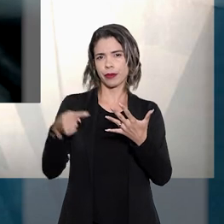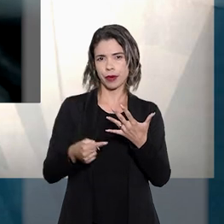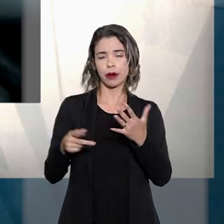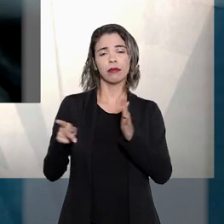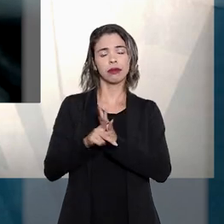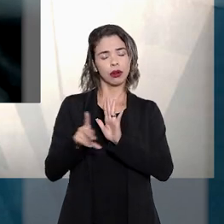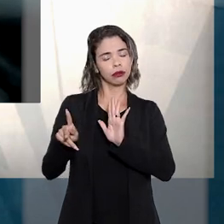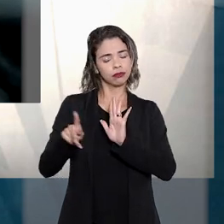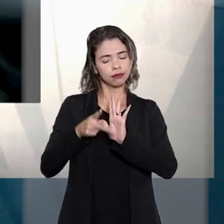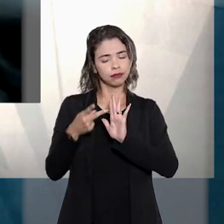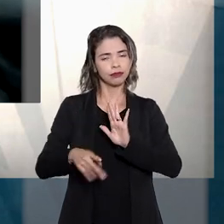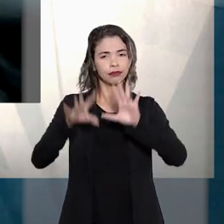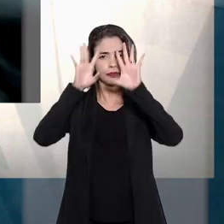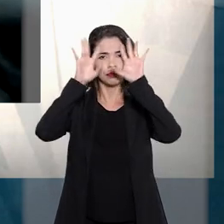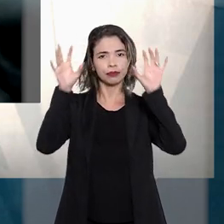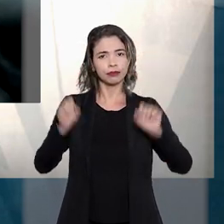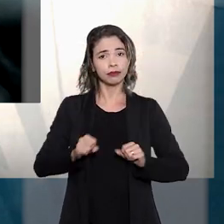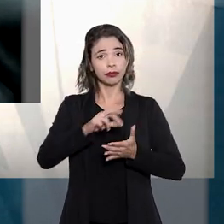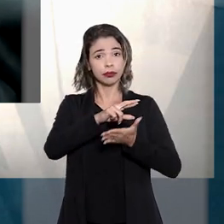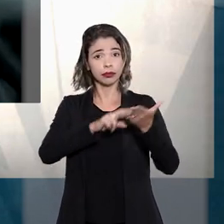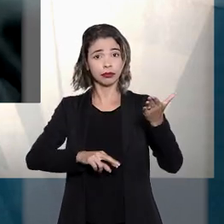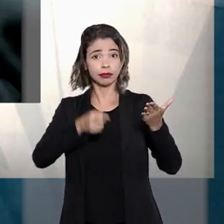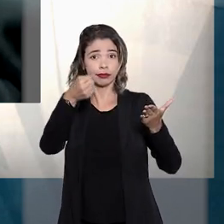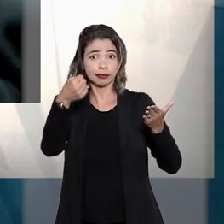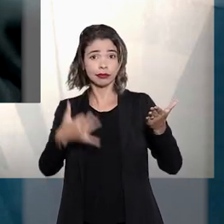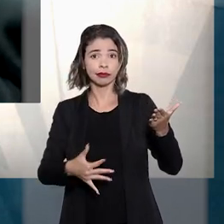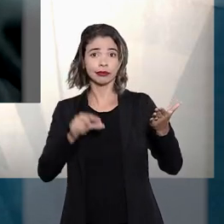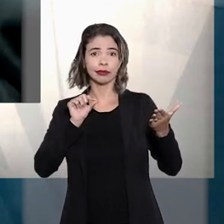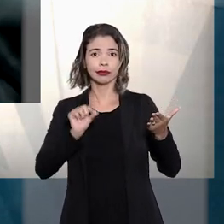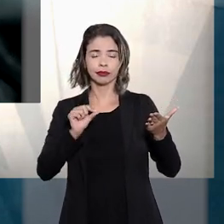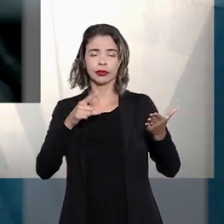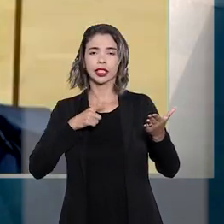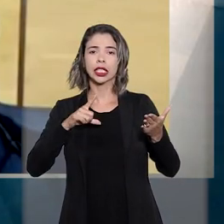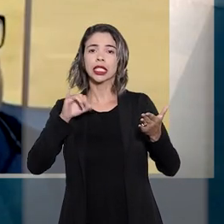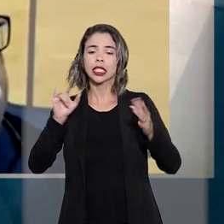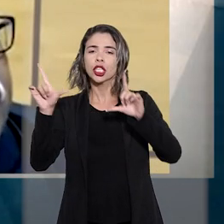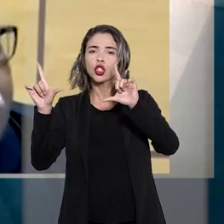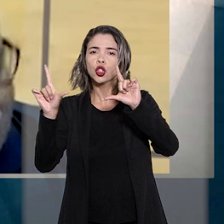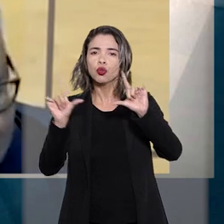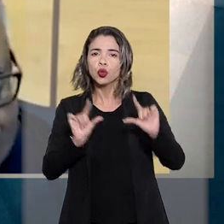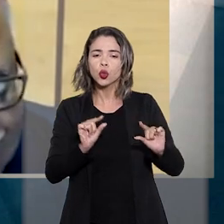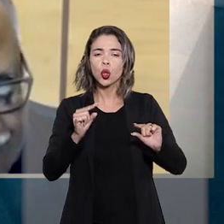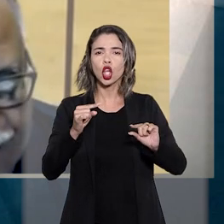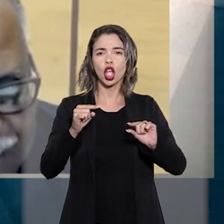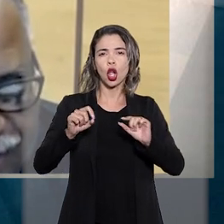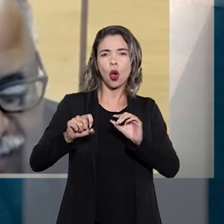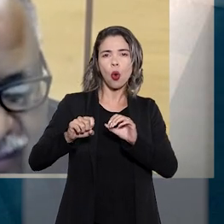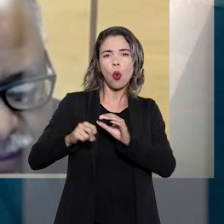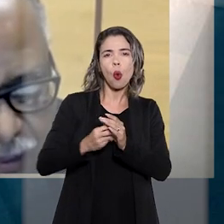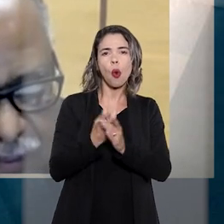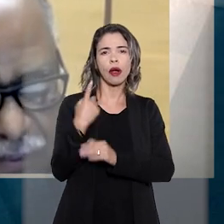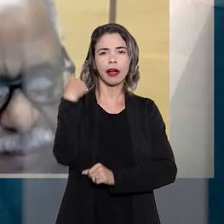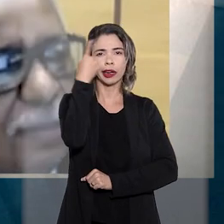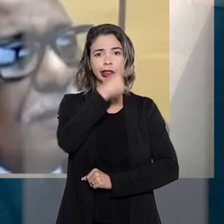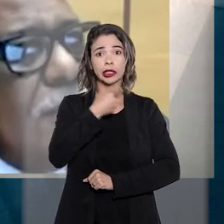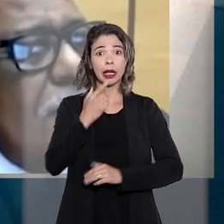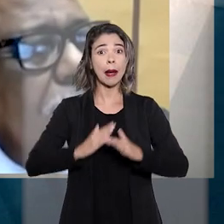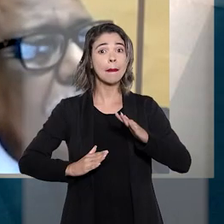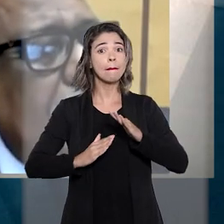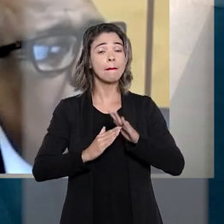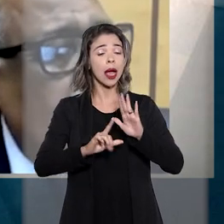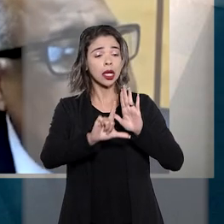precedentes do tribunal, o relator explicou que, nessas situações, a redução da carga horária para o máximo